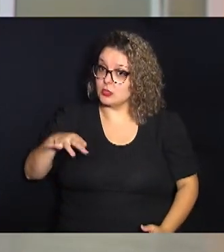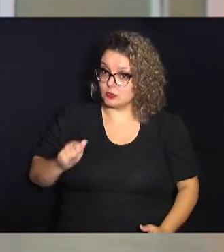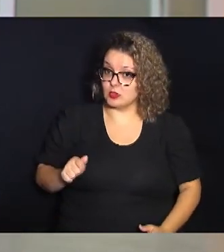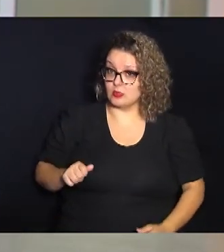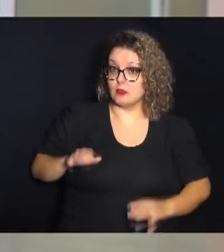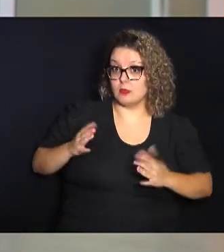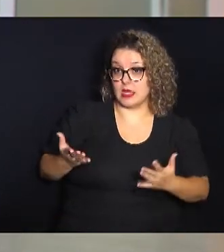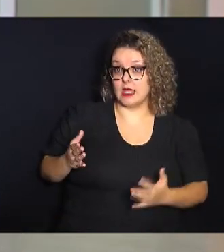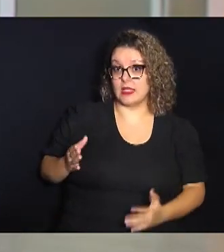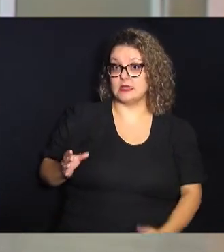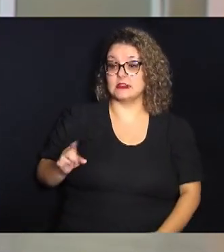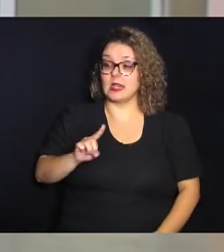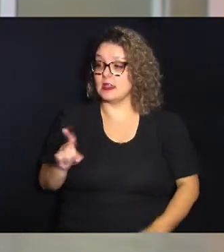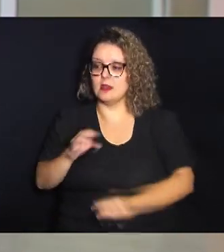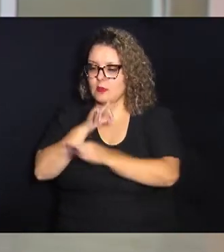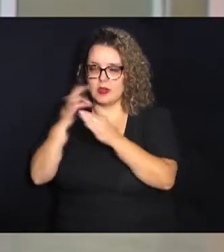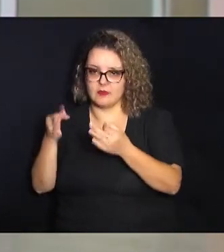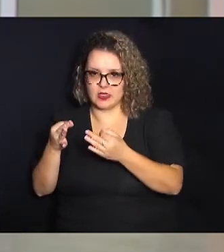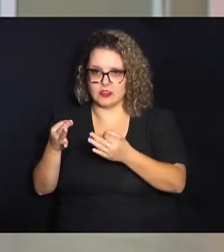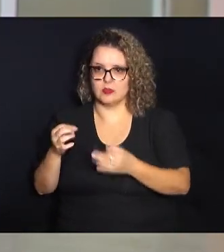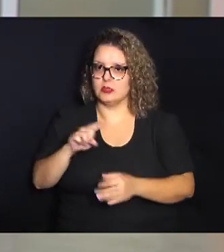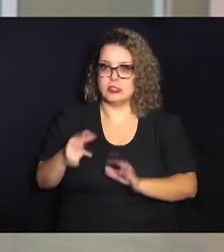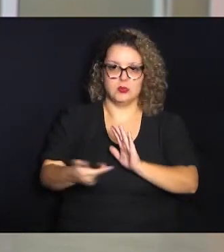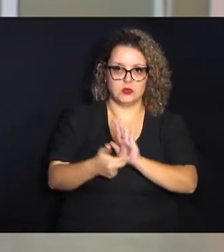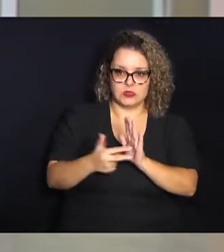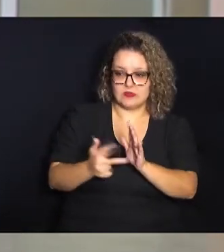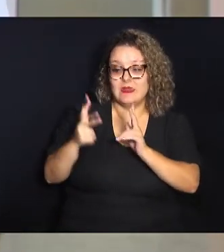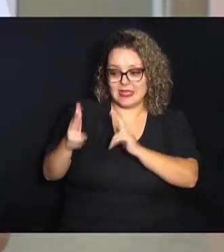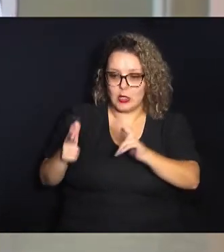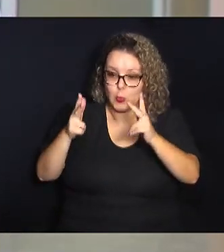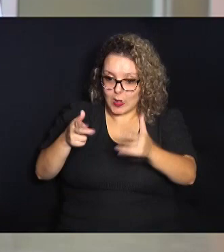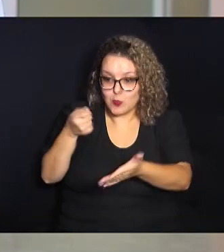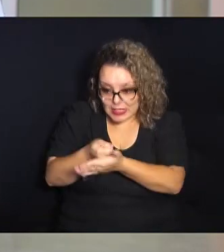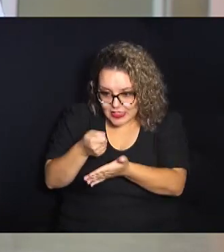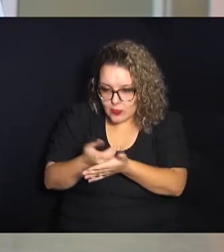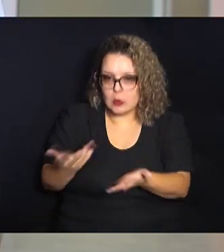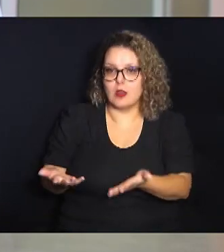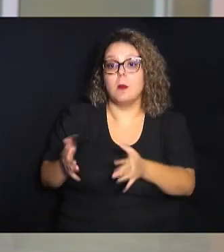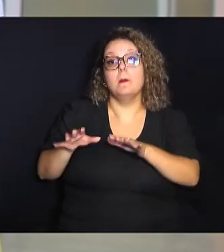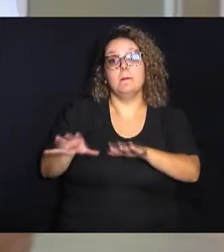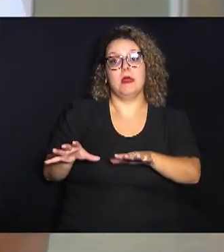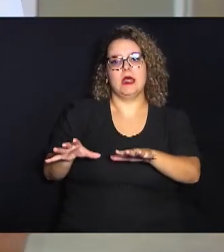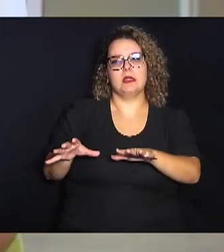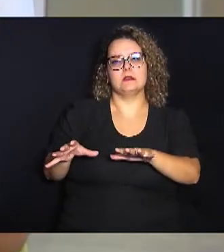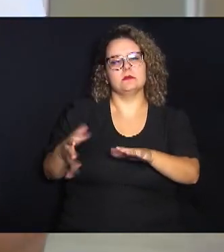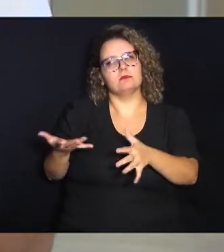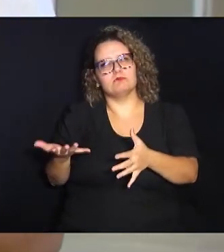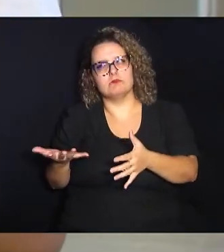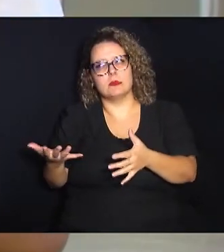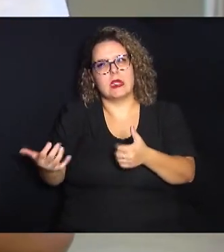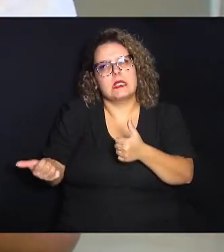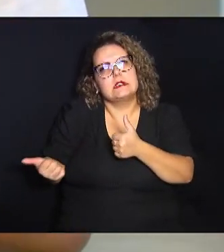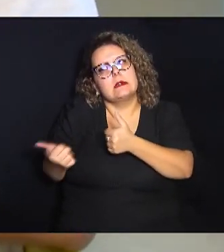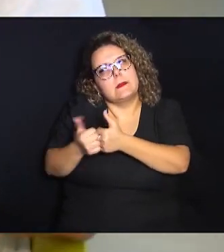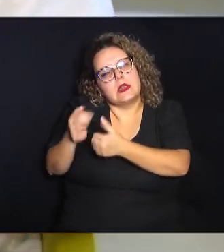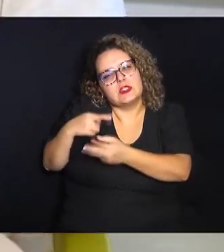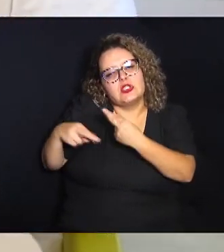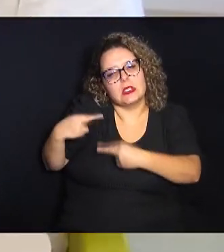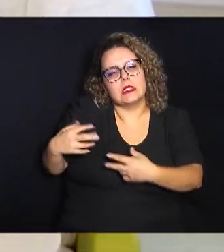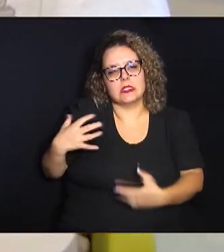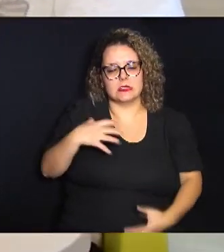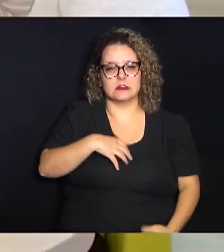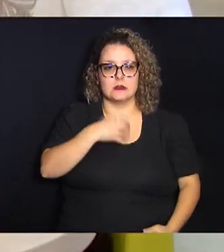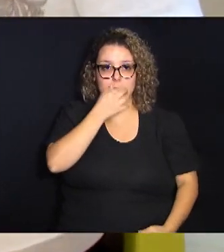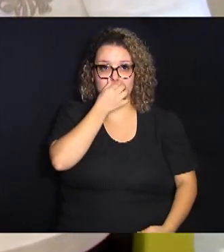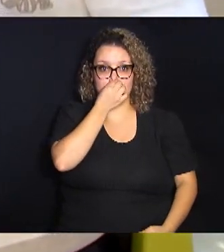imperfeitos imperfeitos não significam exatamente a mesma coisa porém eles têm essa proximidade de sentido como